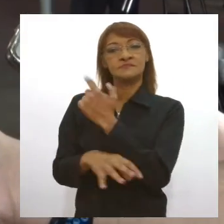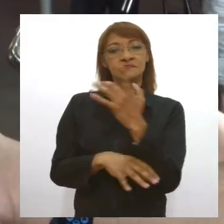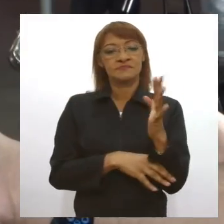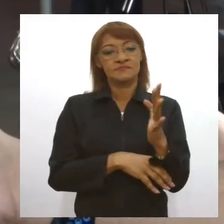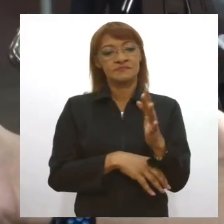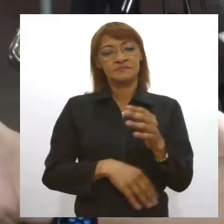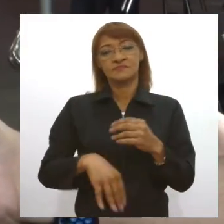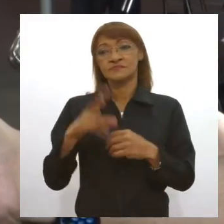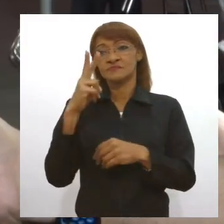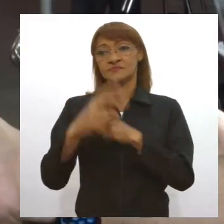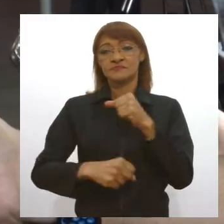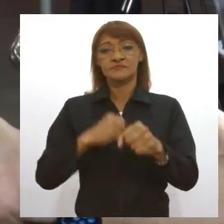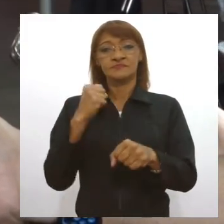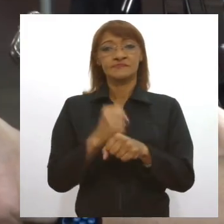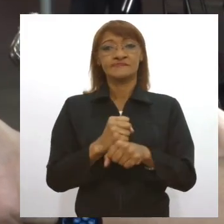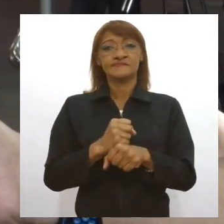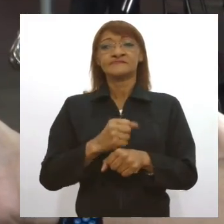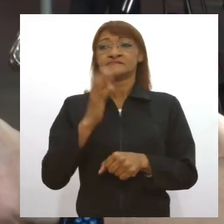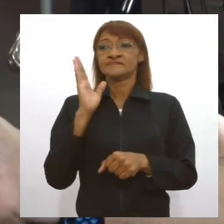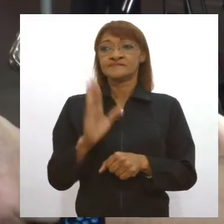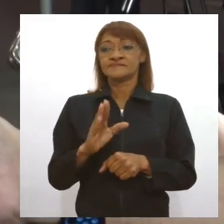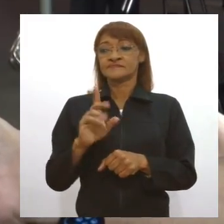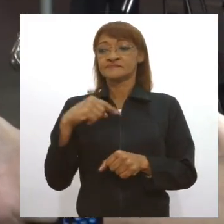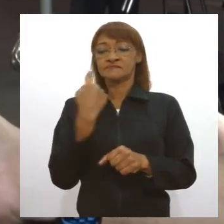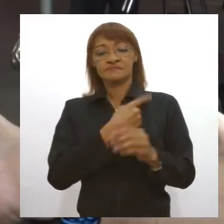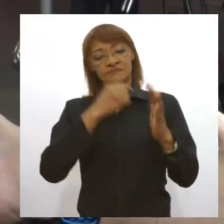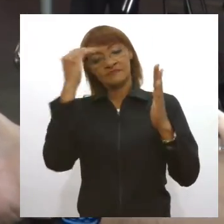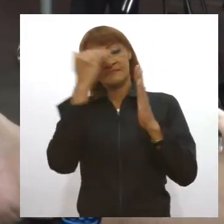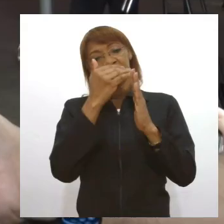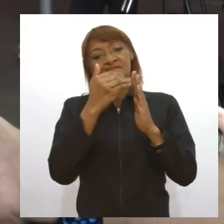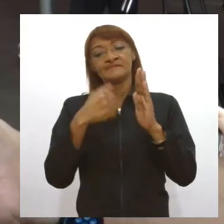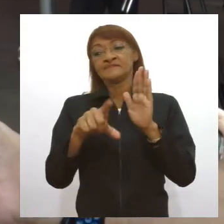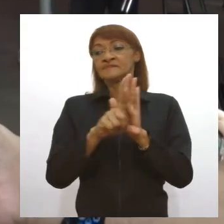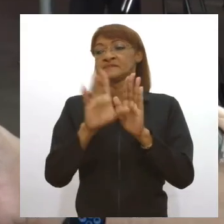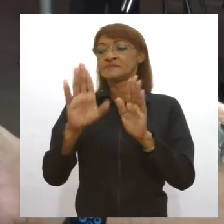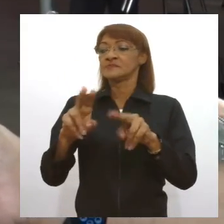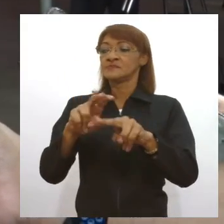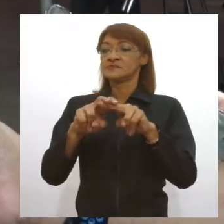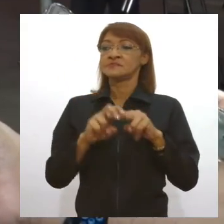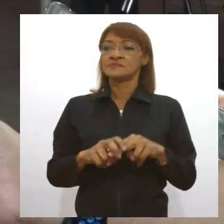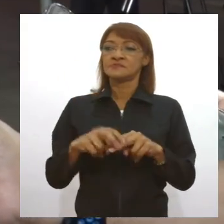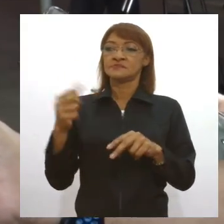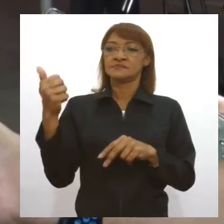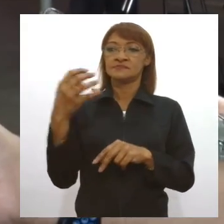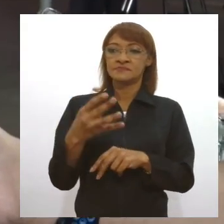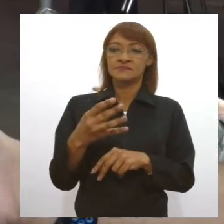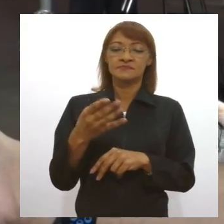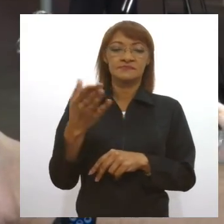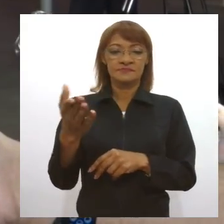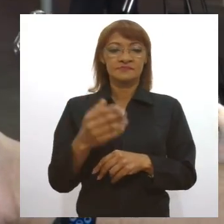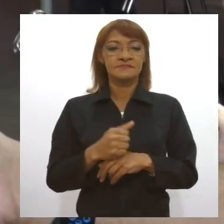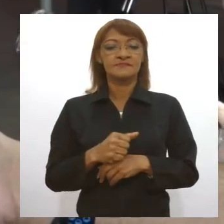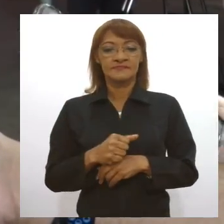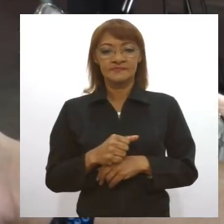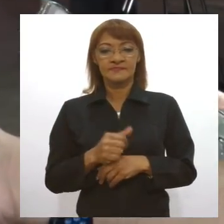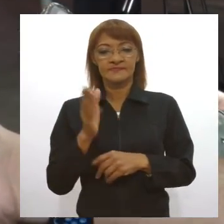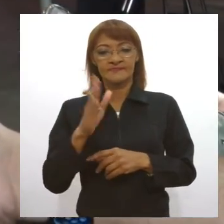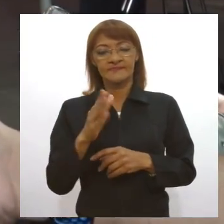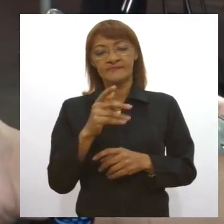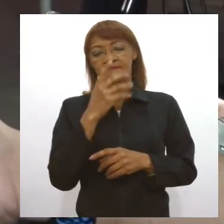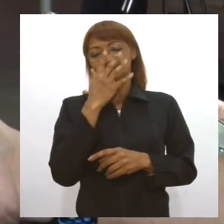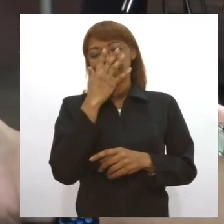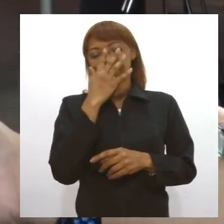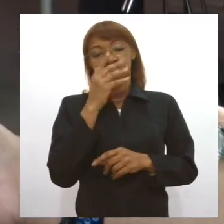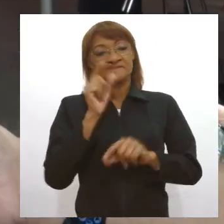há mais de dois anos para que a gente cumprisse toda a legislação. E a gente entrega, portanto, esse cartão de visita, esse cartão postal, que, afinal de contas,